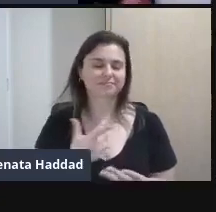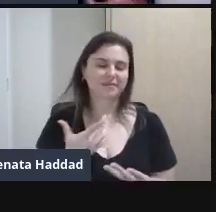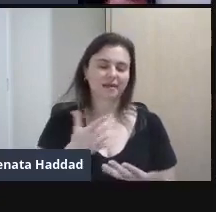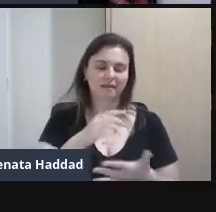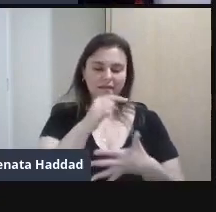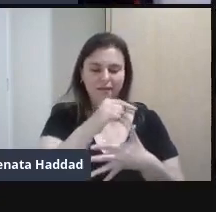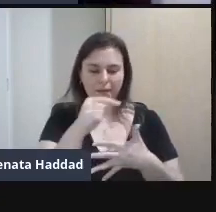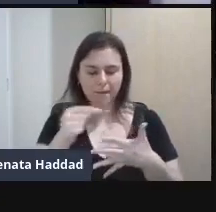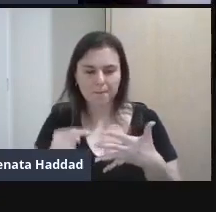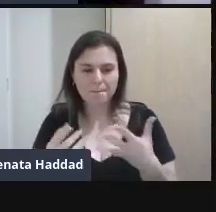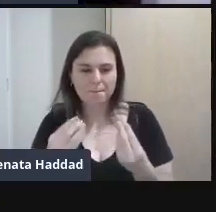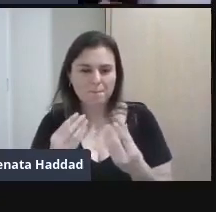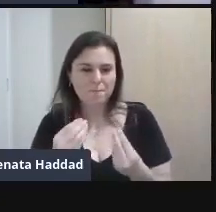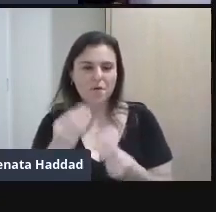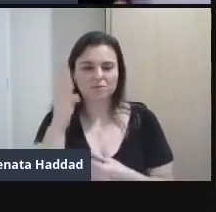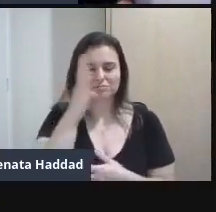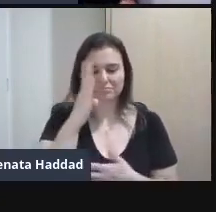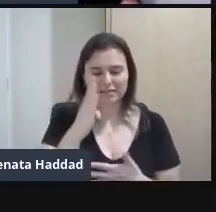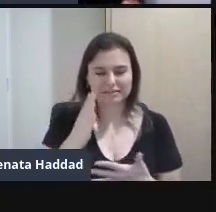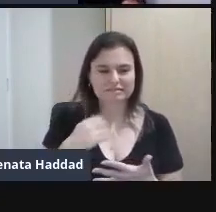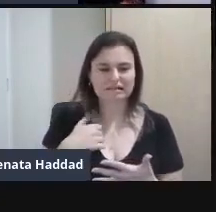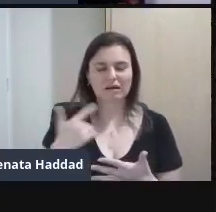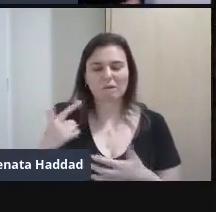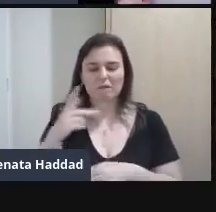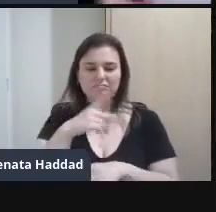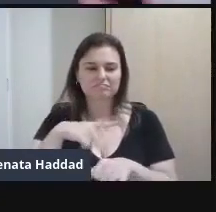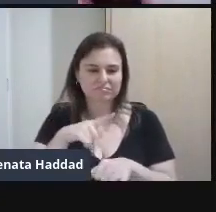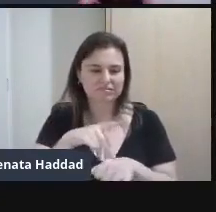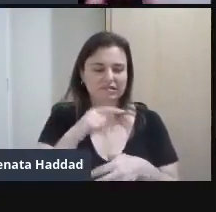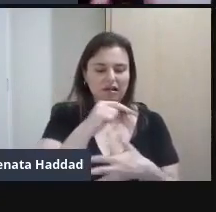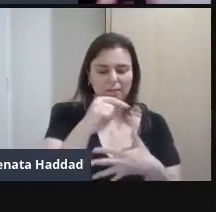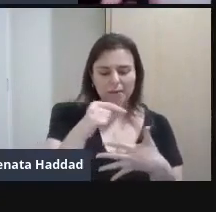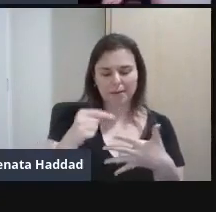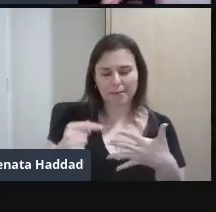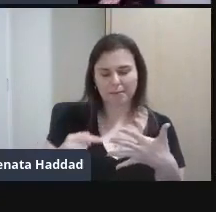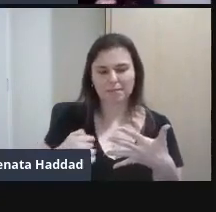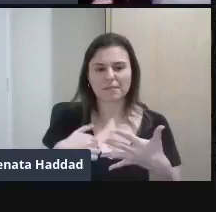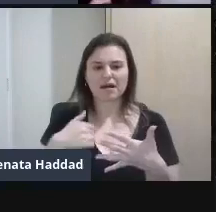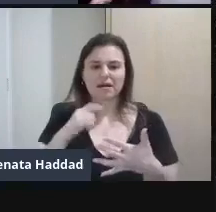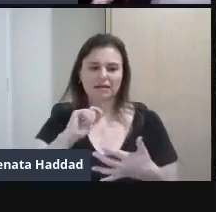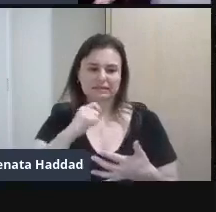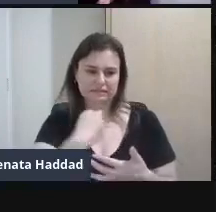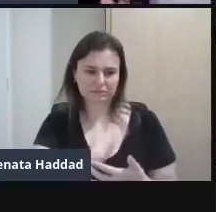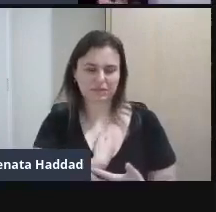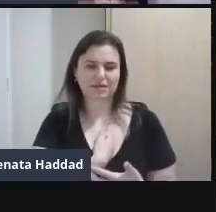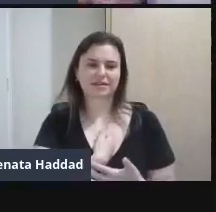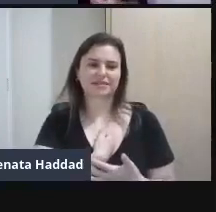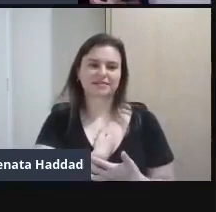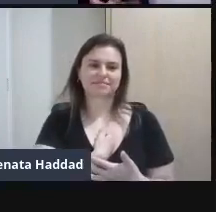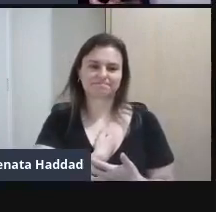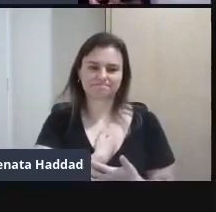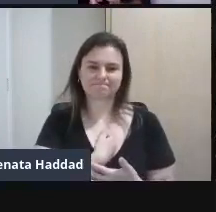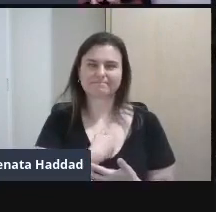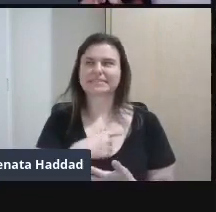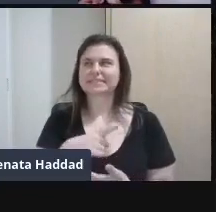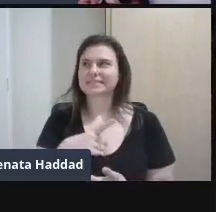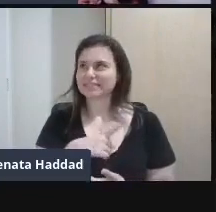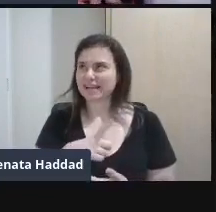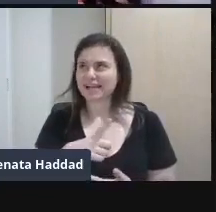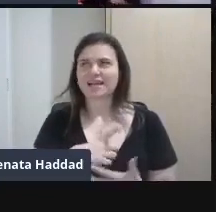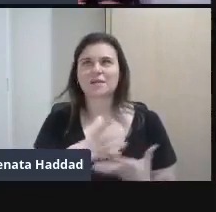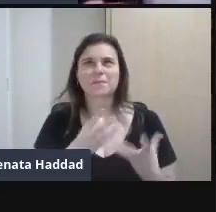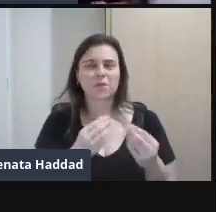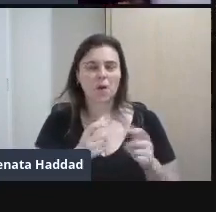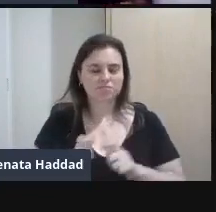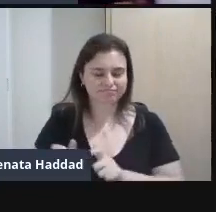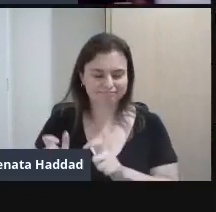brasileiros Tem contos árabes Tem contos chineses Tem contos espanhóis Olha gente Vários lugares Vários